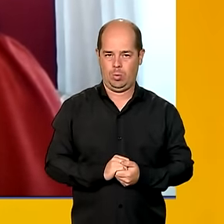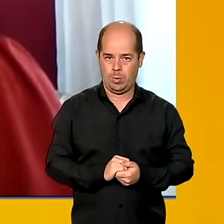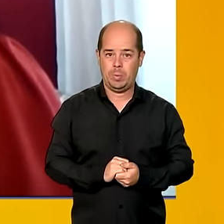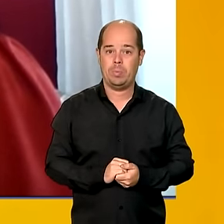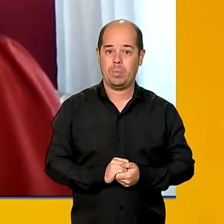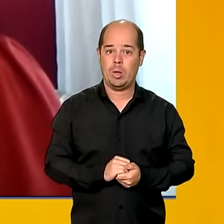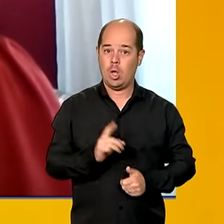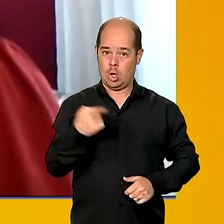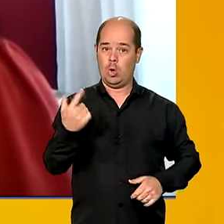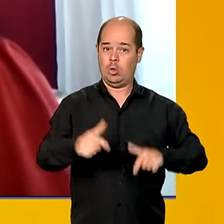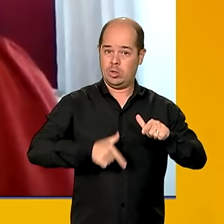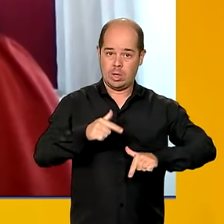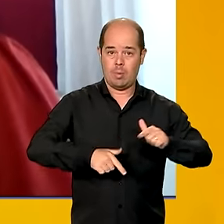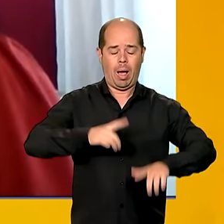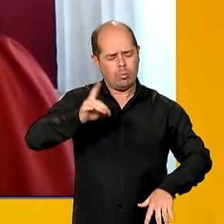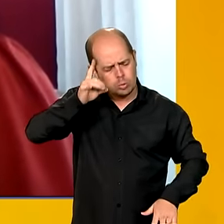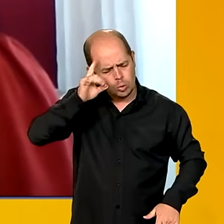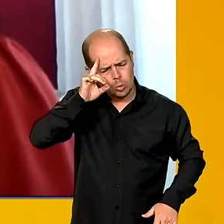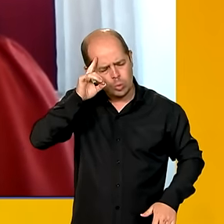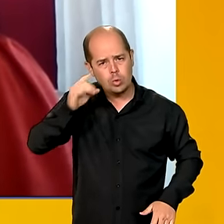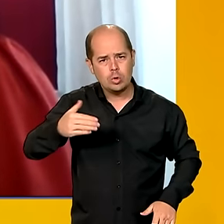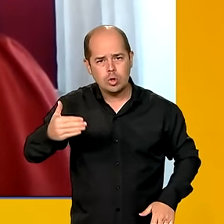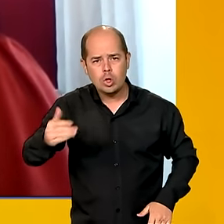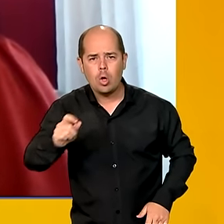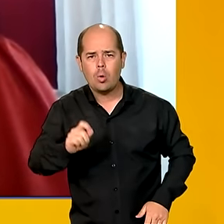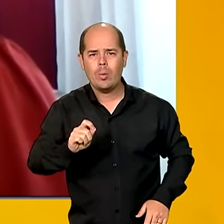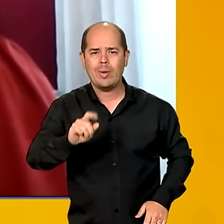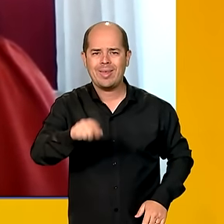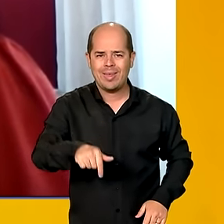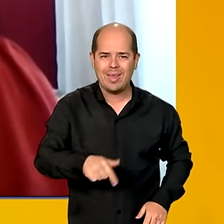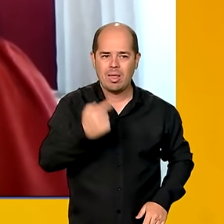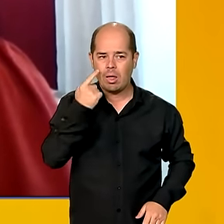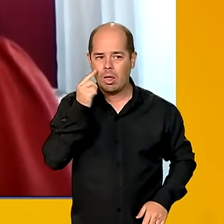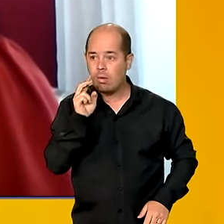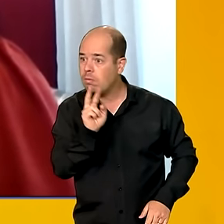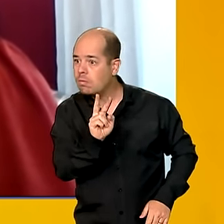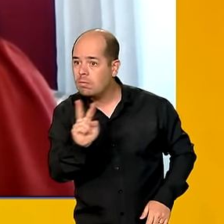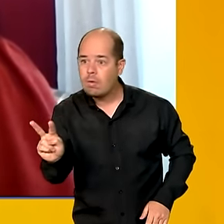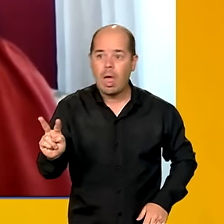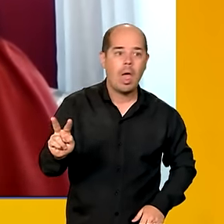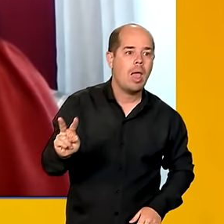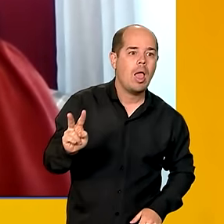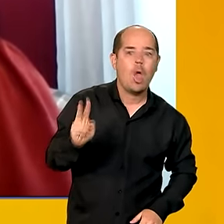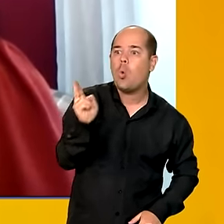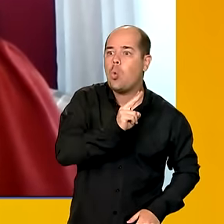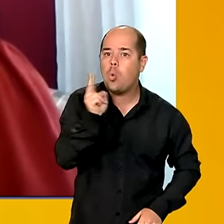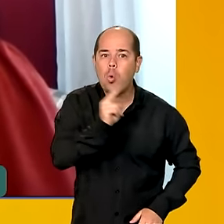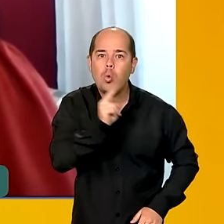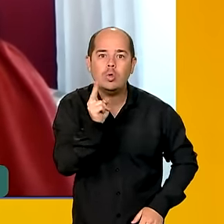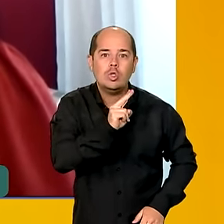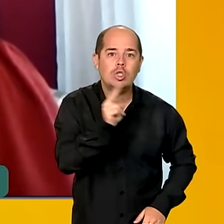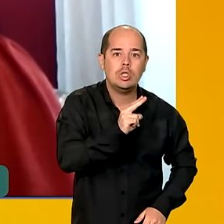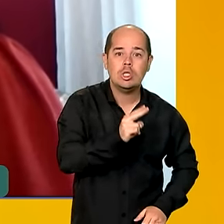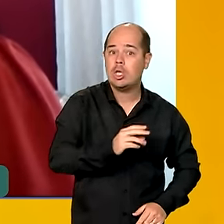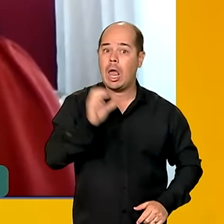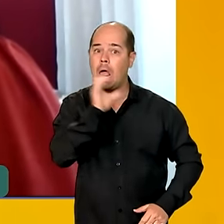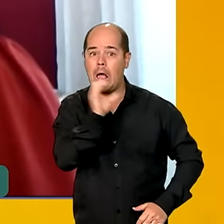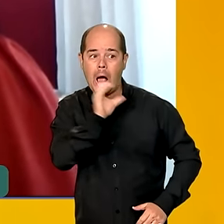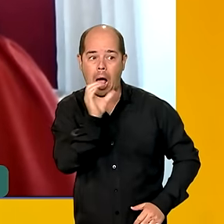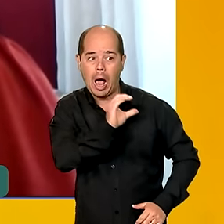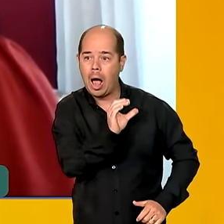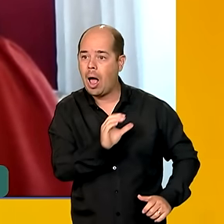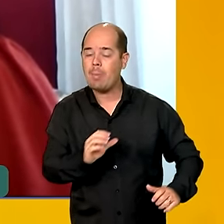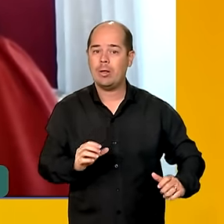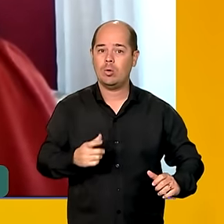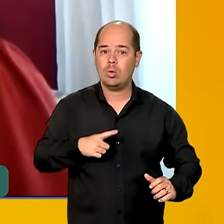o nosso trabalho diário tem sido detectar as emergências, Vanessa, interligar de forma rápida e eficiente todos